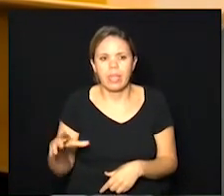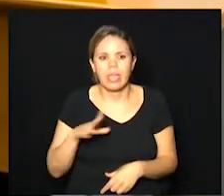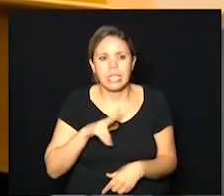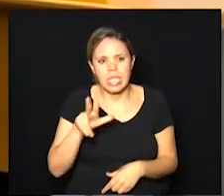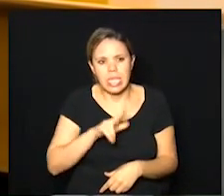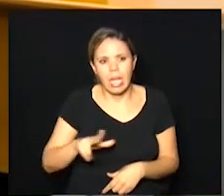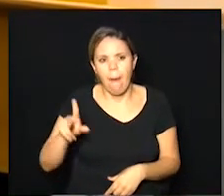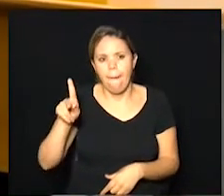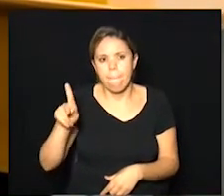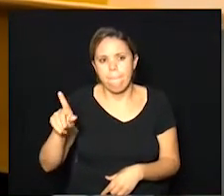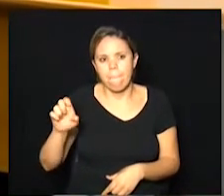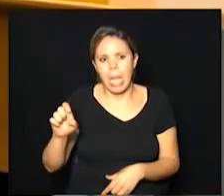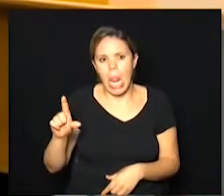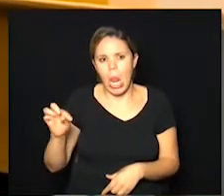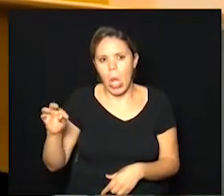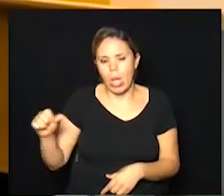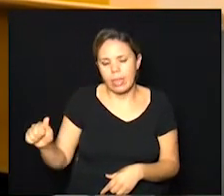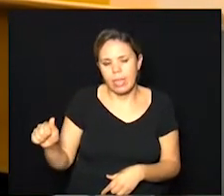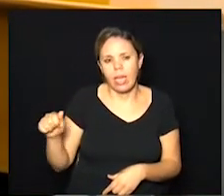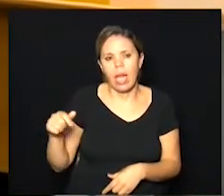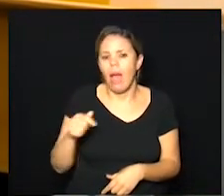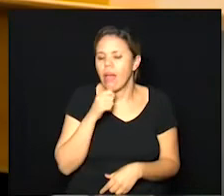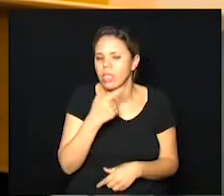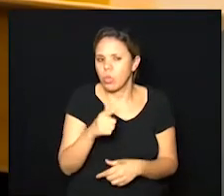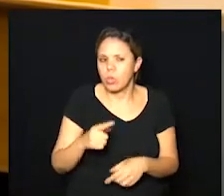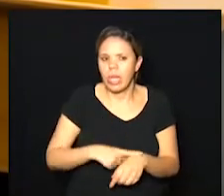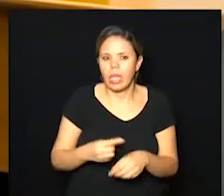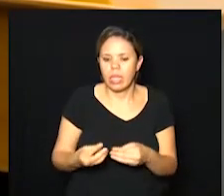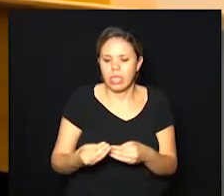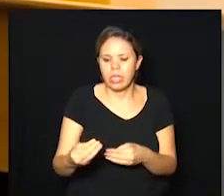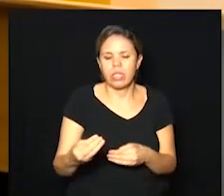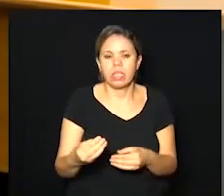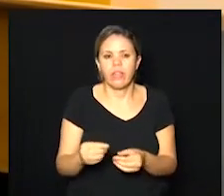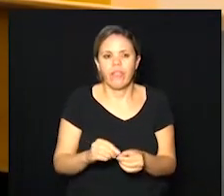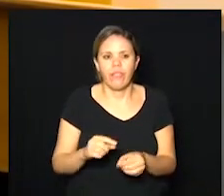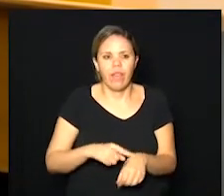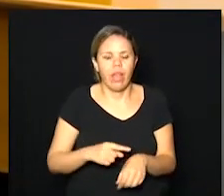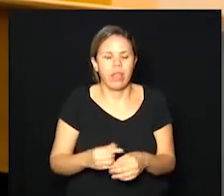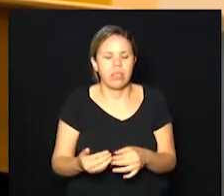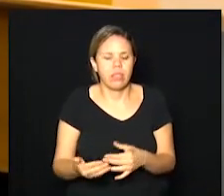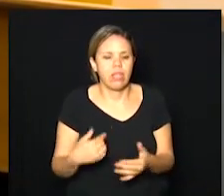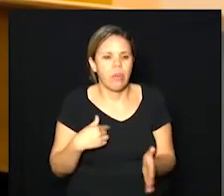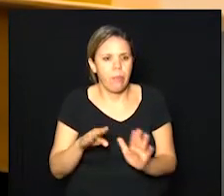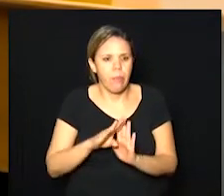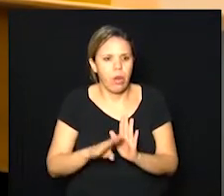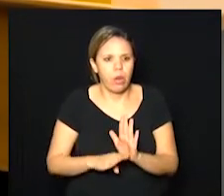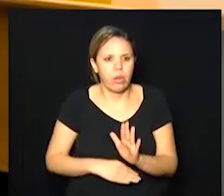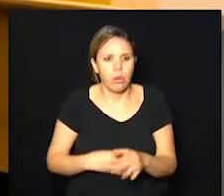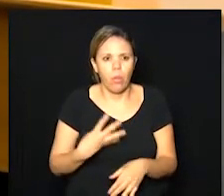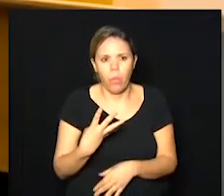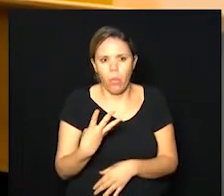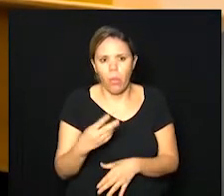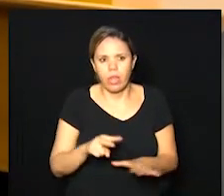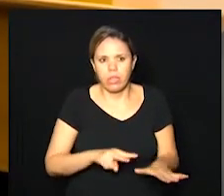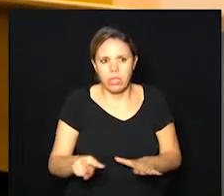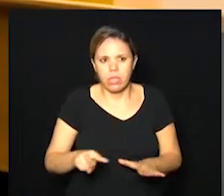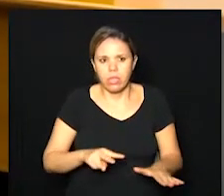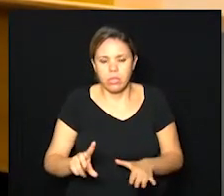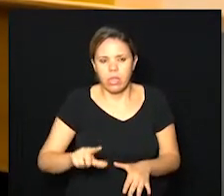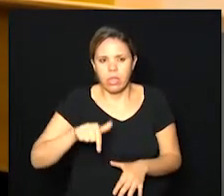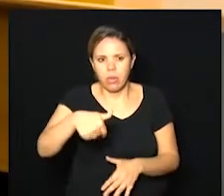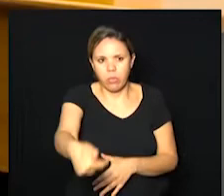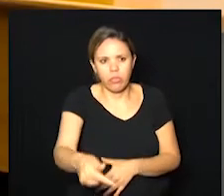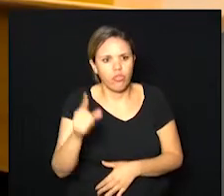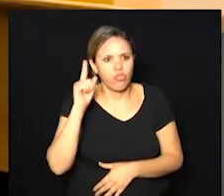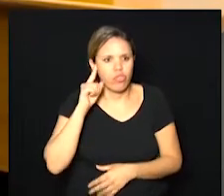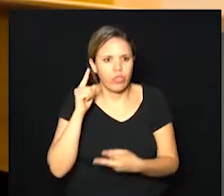nós ainda não temos a terceira fase e nós estamos programando para quatro semanas após o